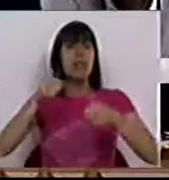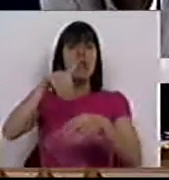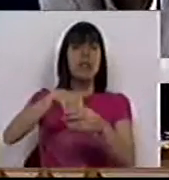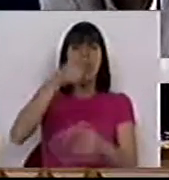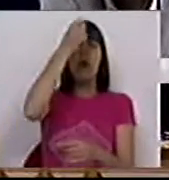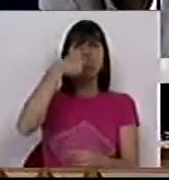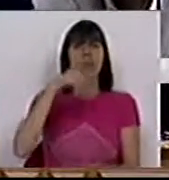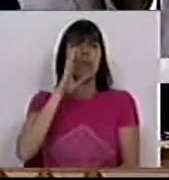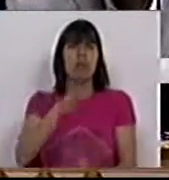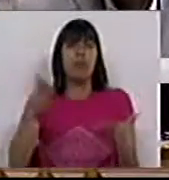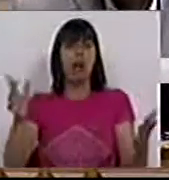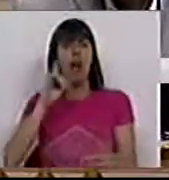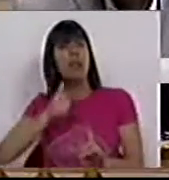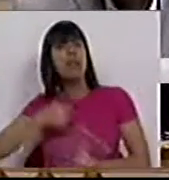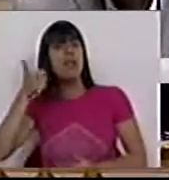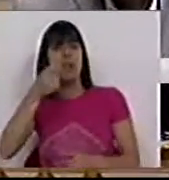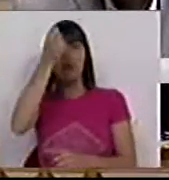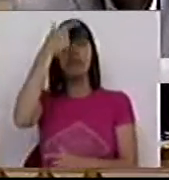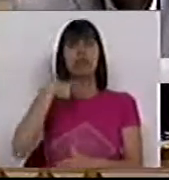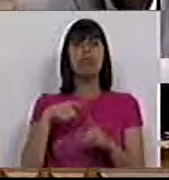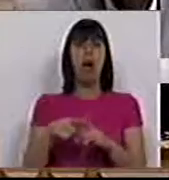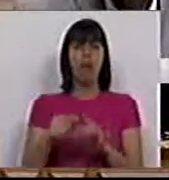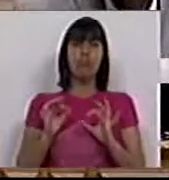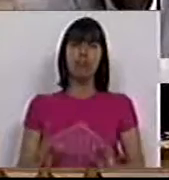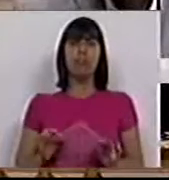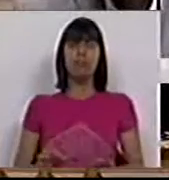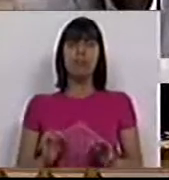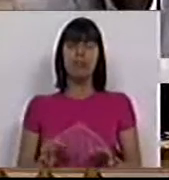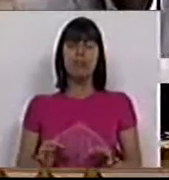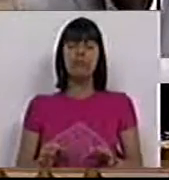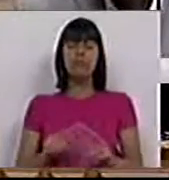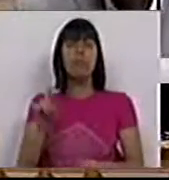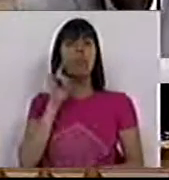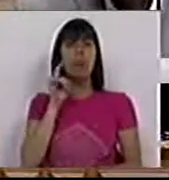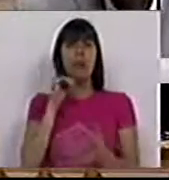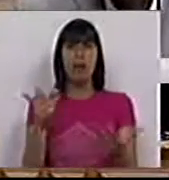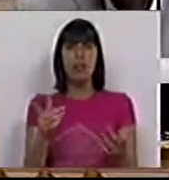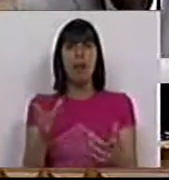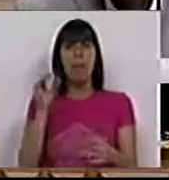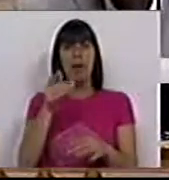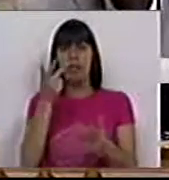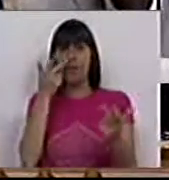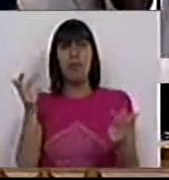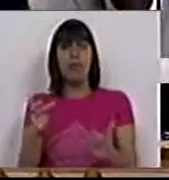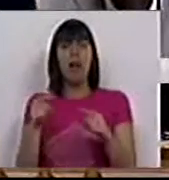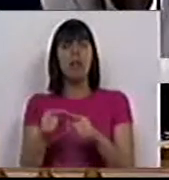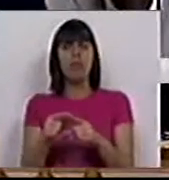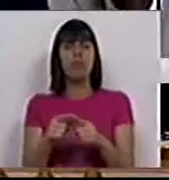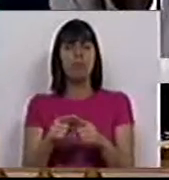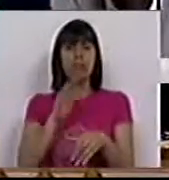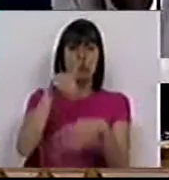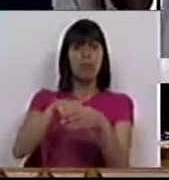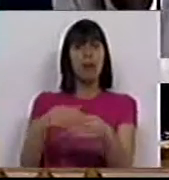dessa história. E a essência dessa história é exatamente a proteção da parte mais frágil que